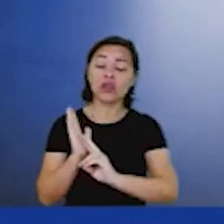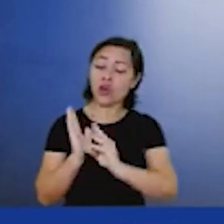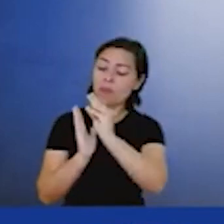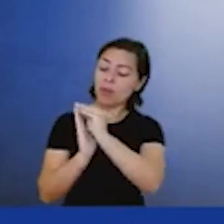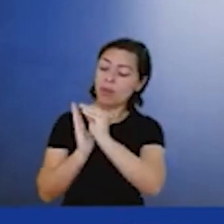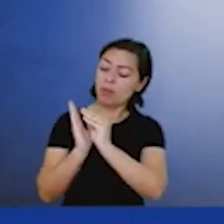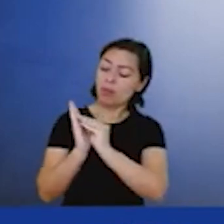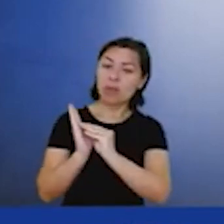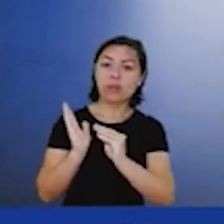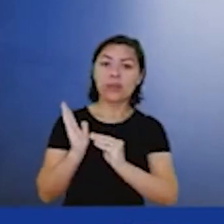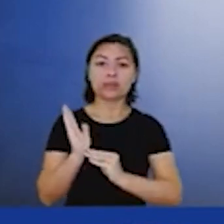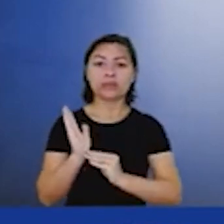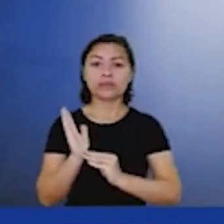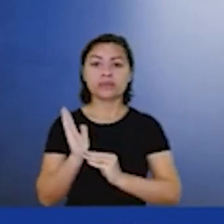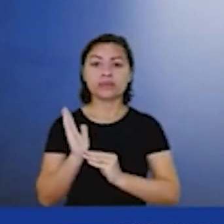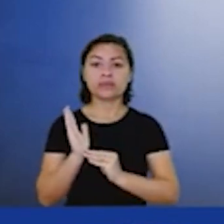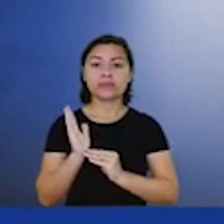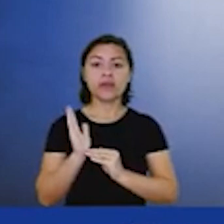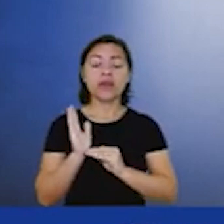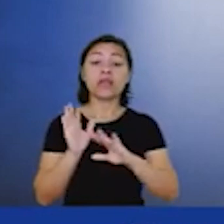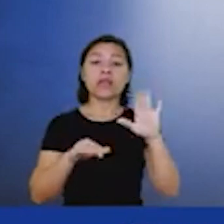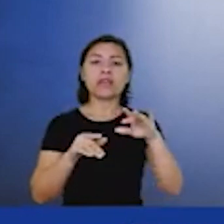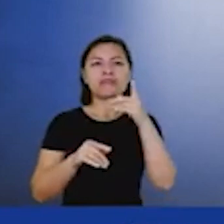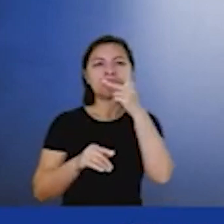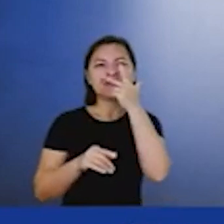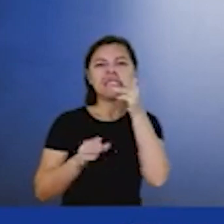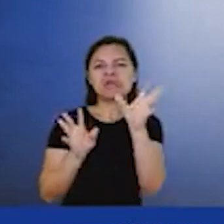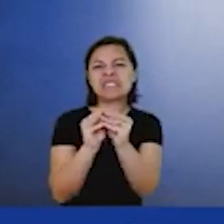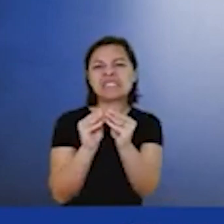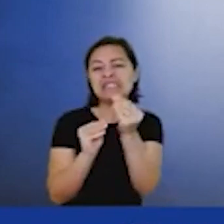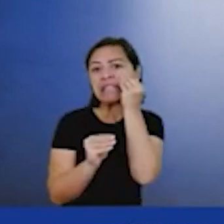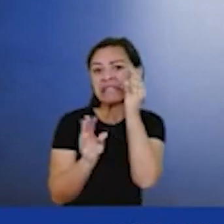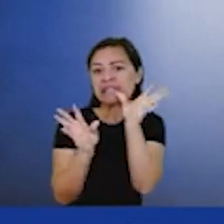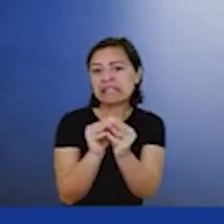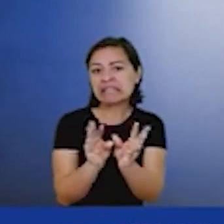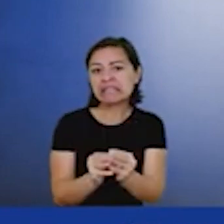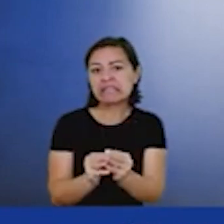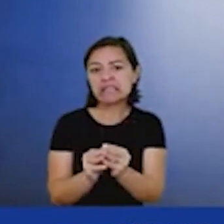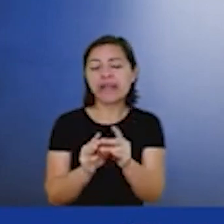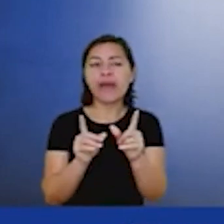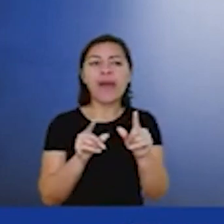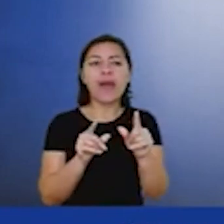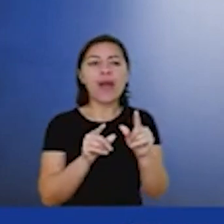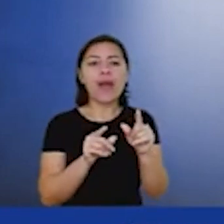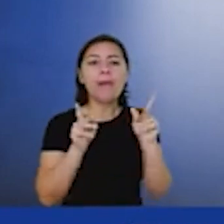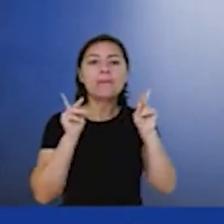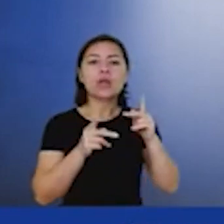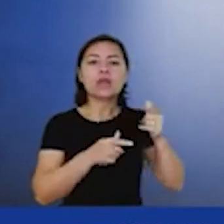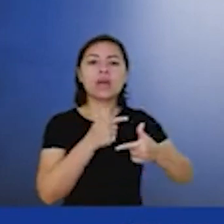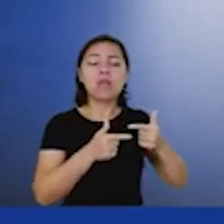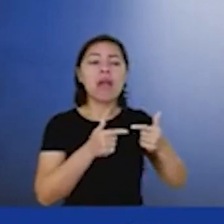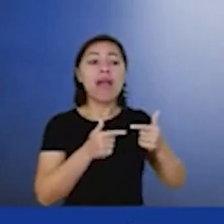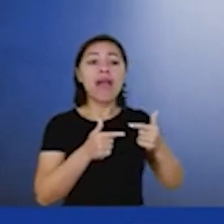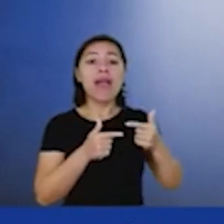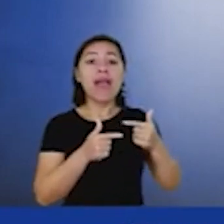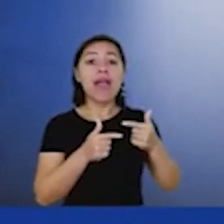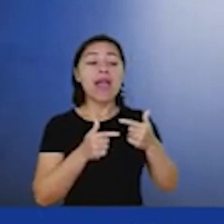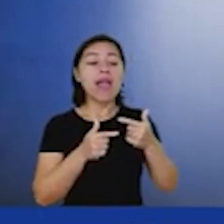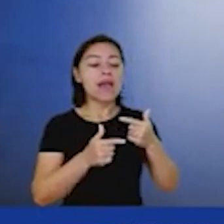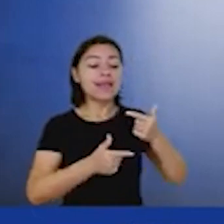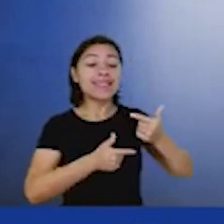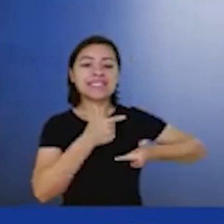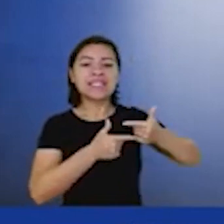que, em grosso modo, a gente pode entender como que os operadores desenvolvam os melhores projetos.